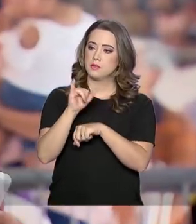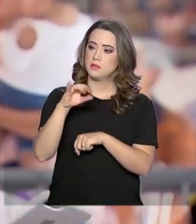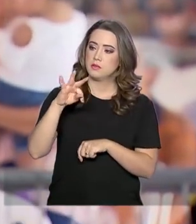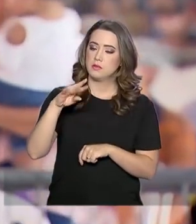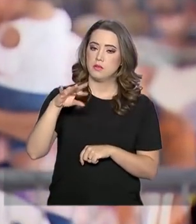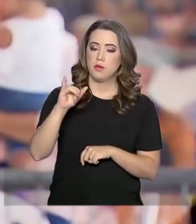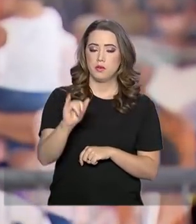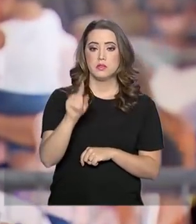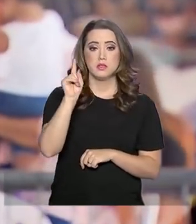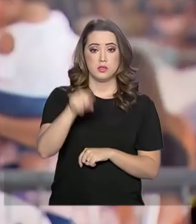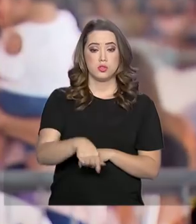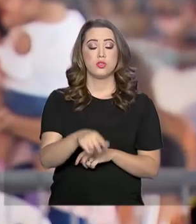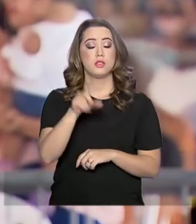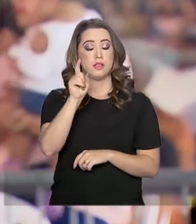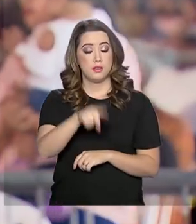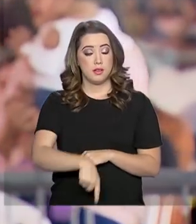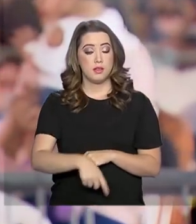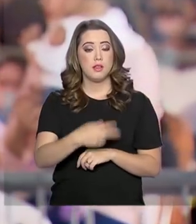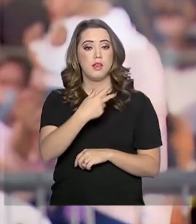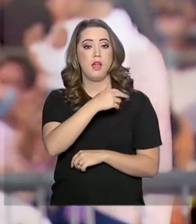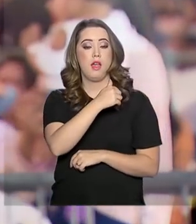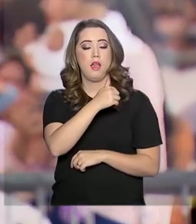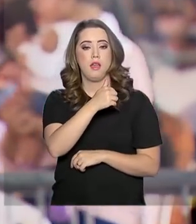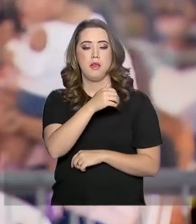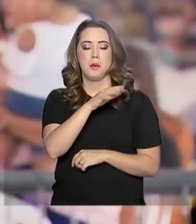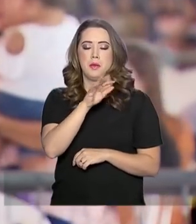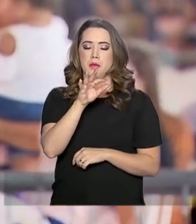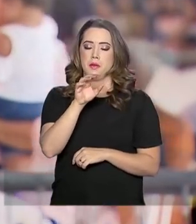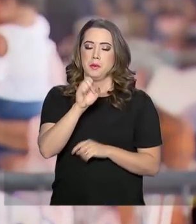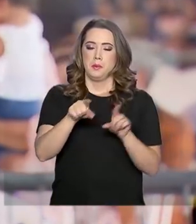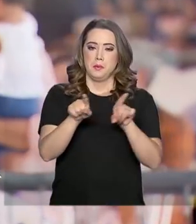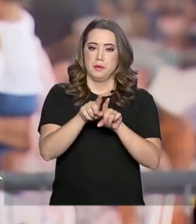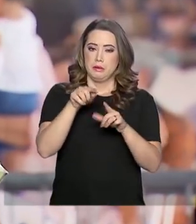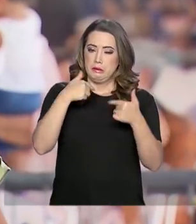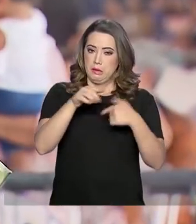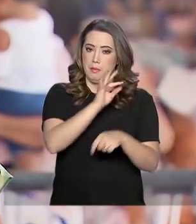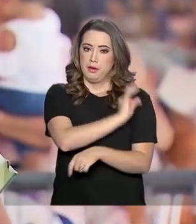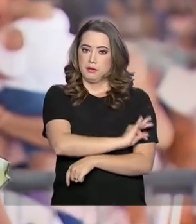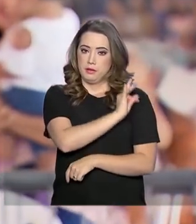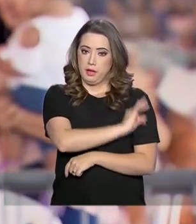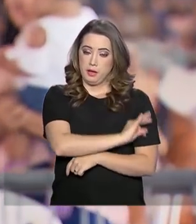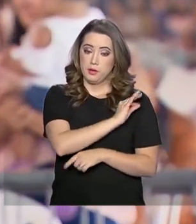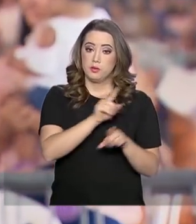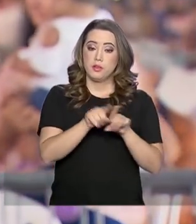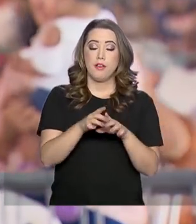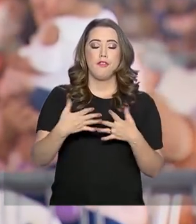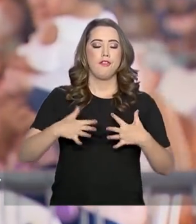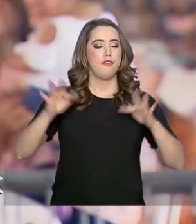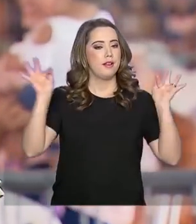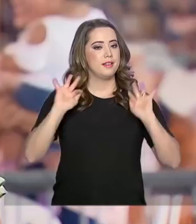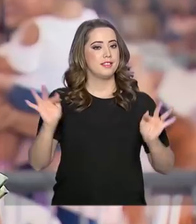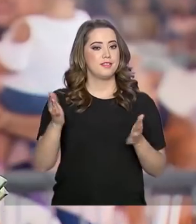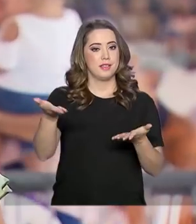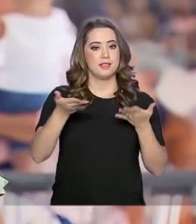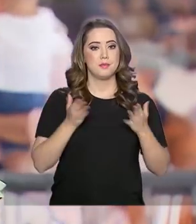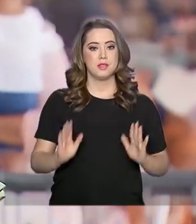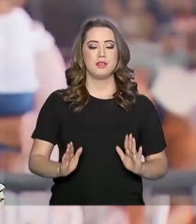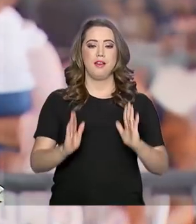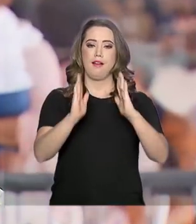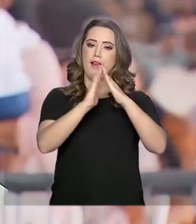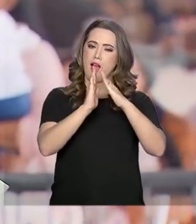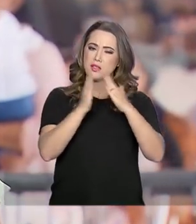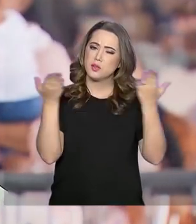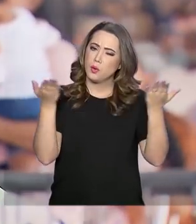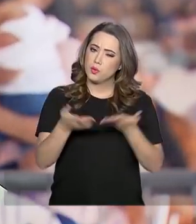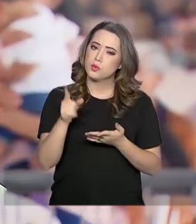Ela é técnica de enfermagem e ela me contou que ficou muito feliz ao receber a notícia de que vai receber hoje aqui a chave do seu apartamento. Essa notícia veio numa hora